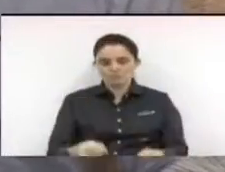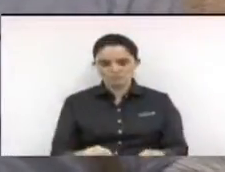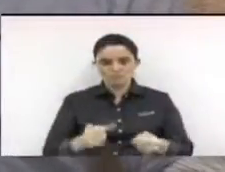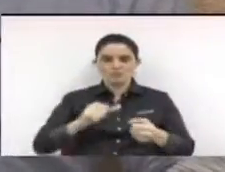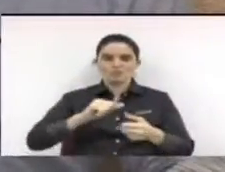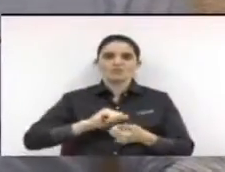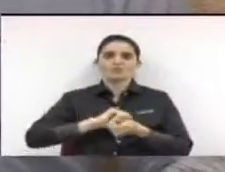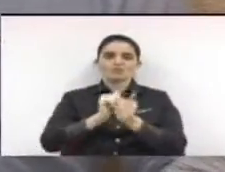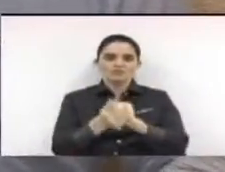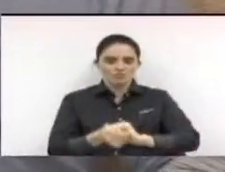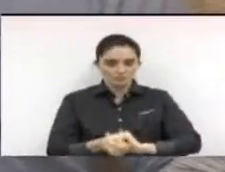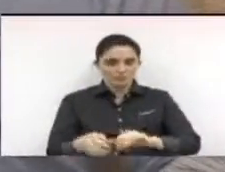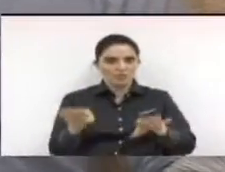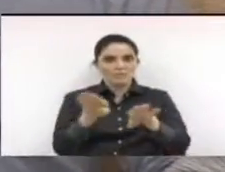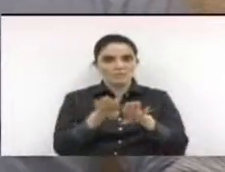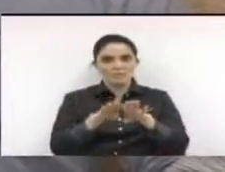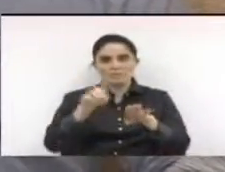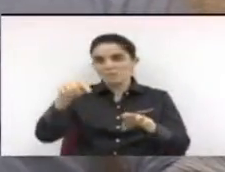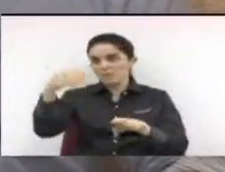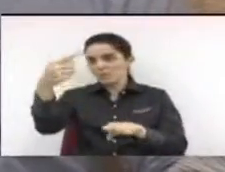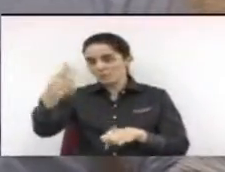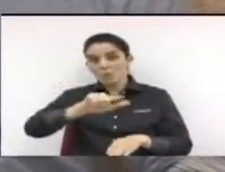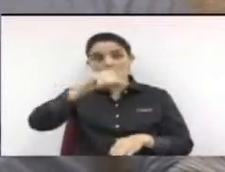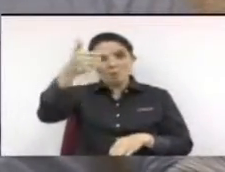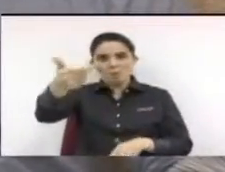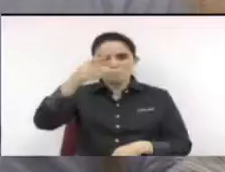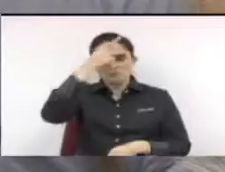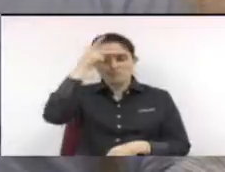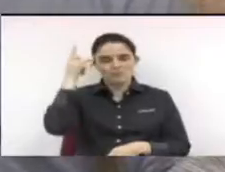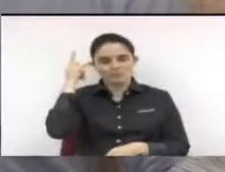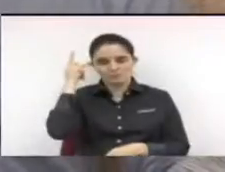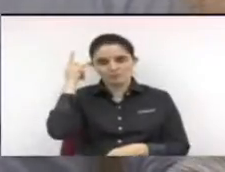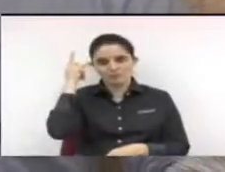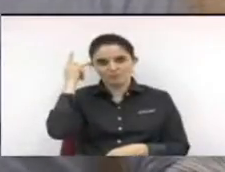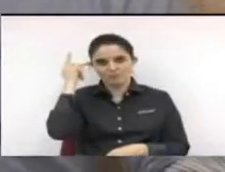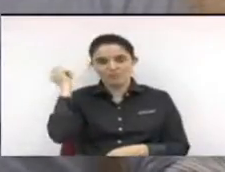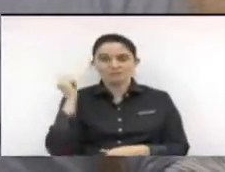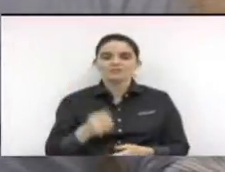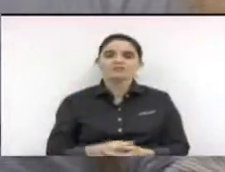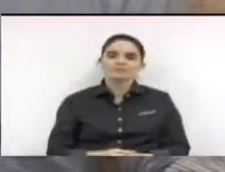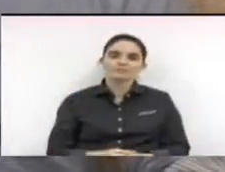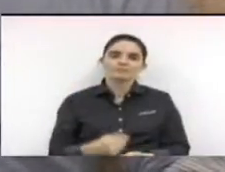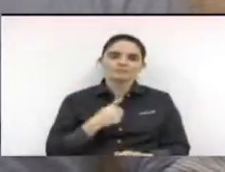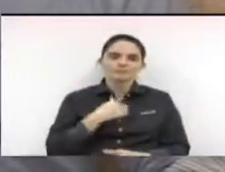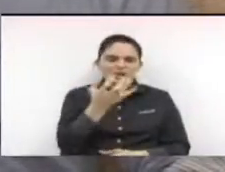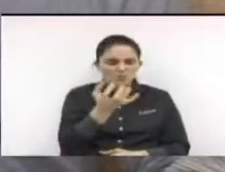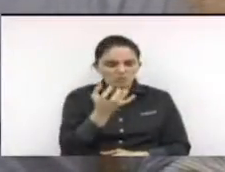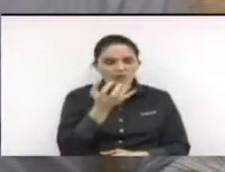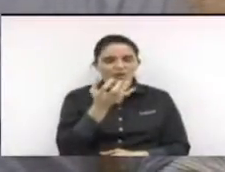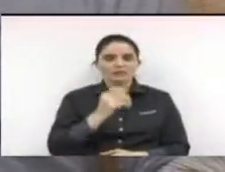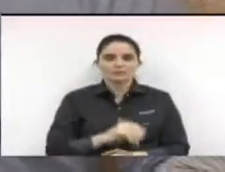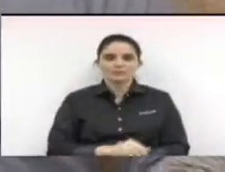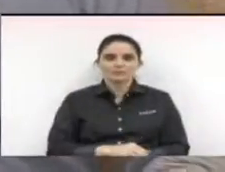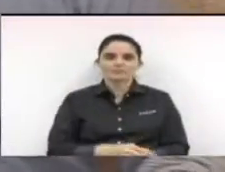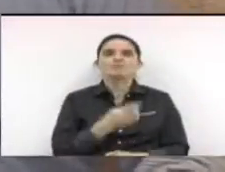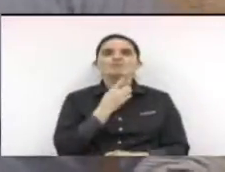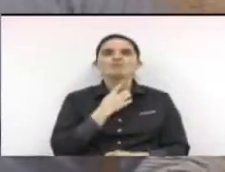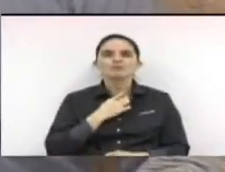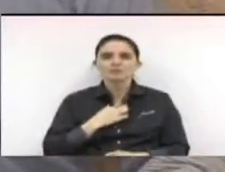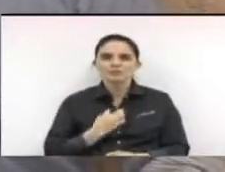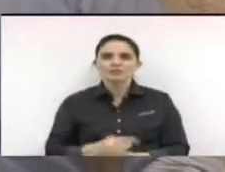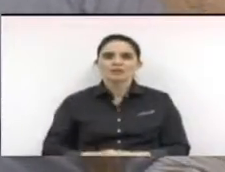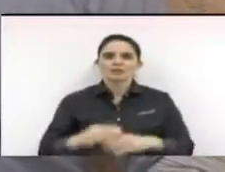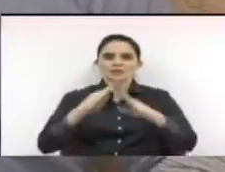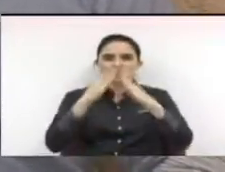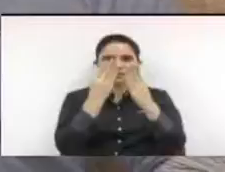no futuro vindouro para tantas outras vidas que possam passar pelas mãos dos senhores. E é isso que eu desejo. Eu desejo que a Escola Senai, a